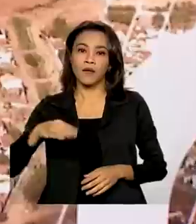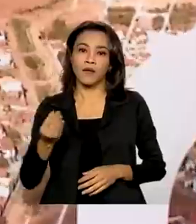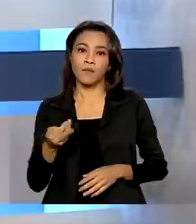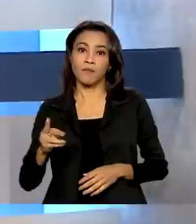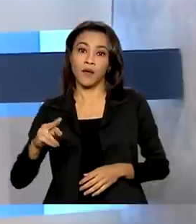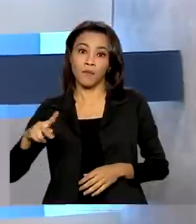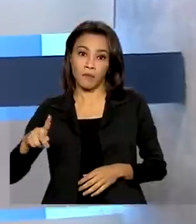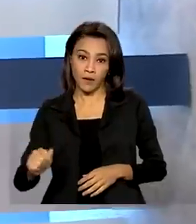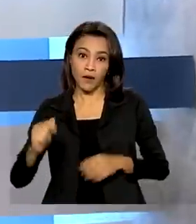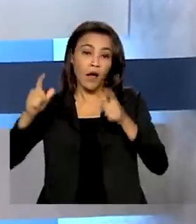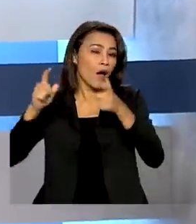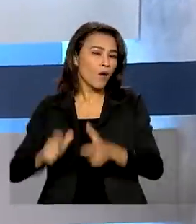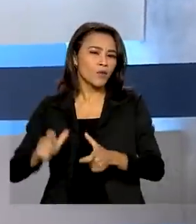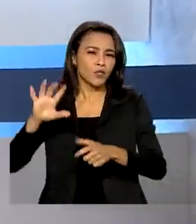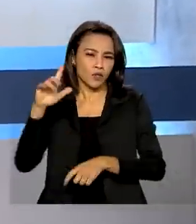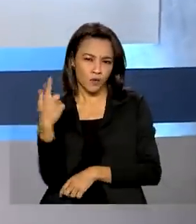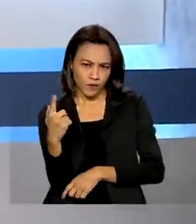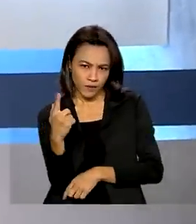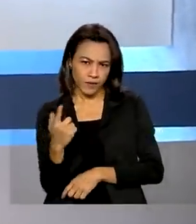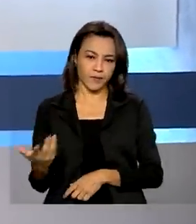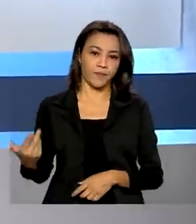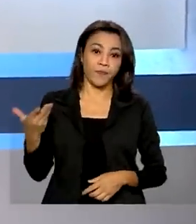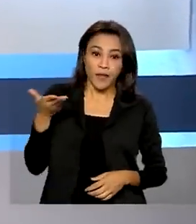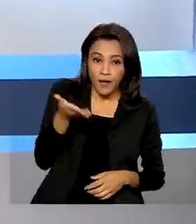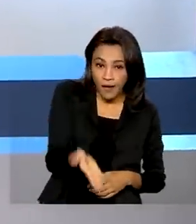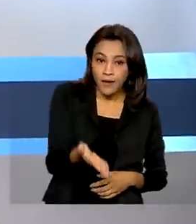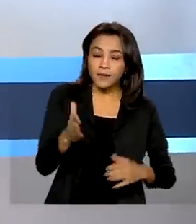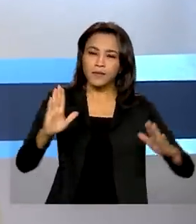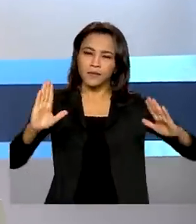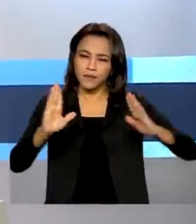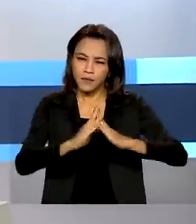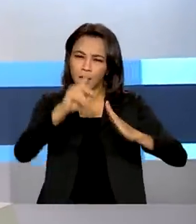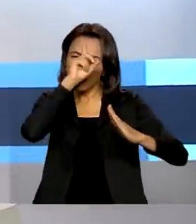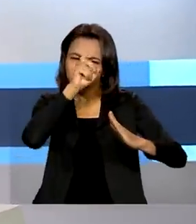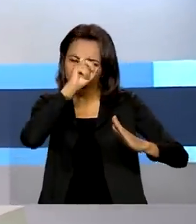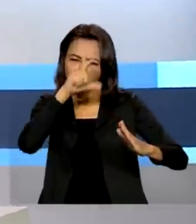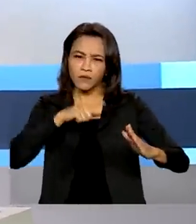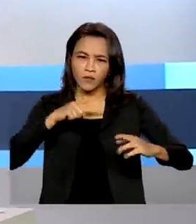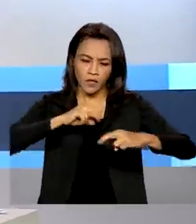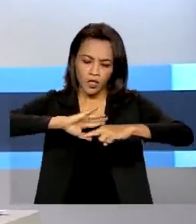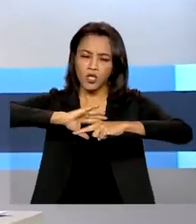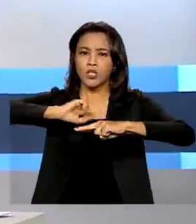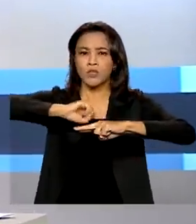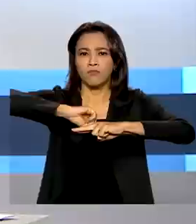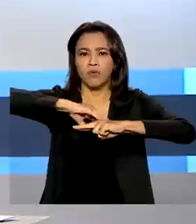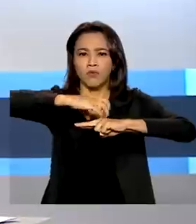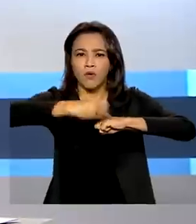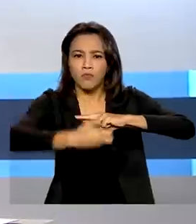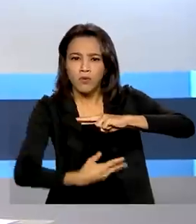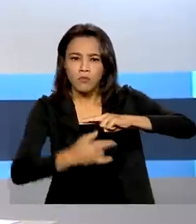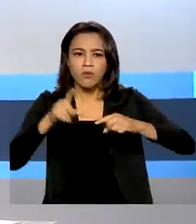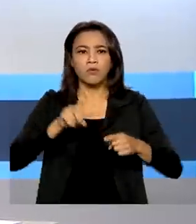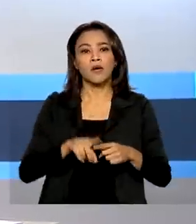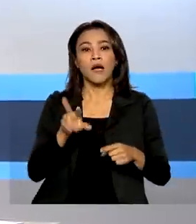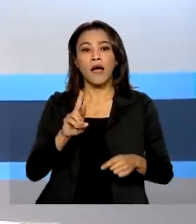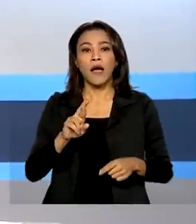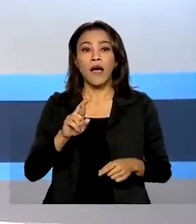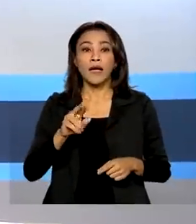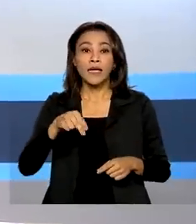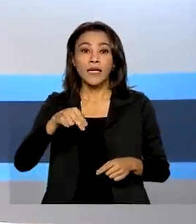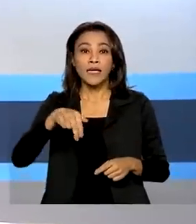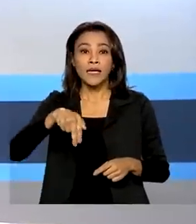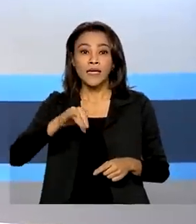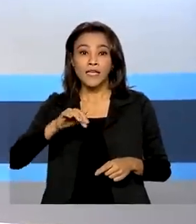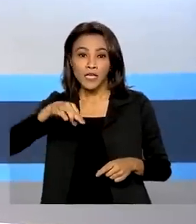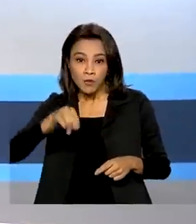Goiânia. A futura unidade vai contar com alas de quimioterapia e radioterapia, cirurgias, além de